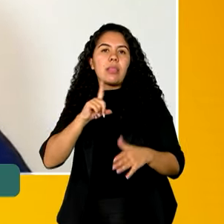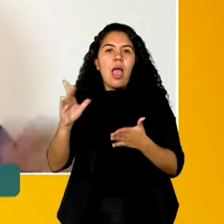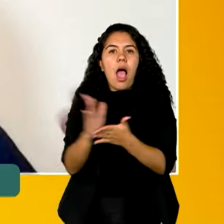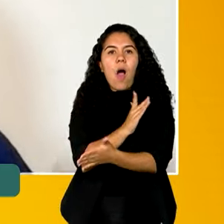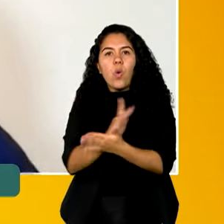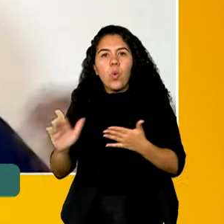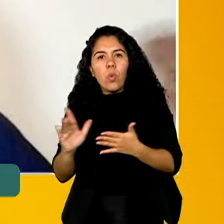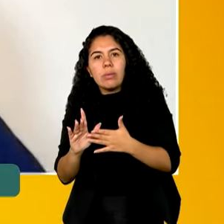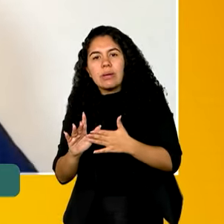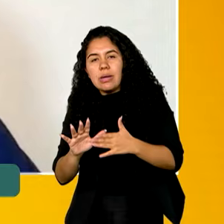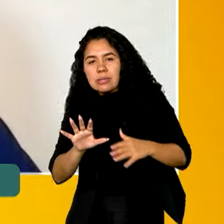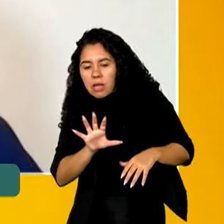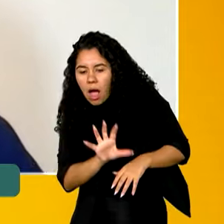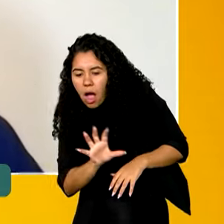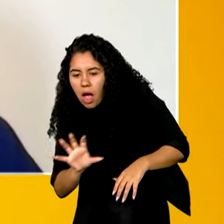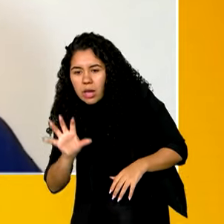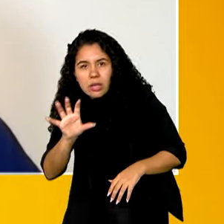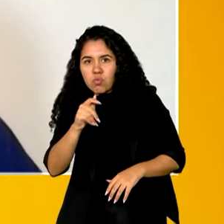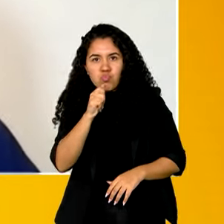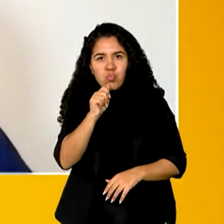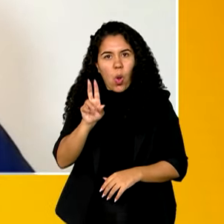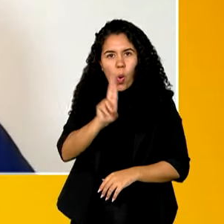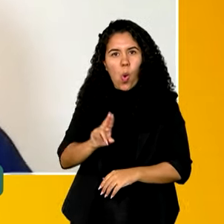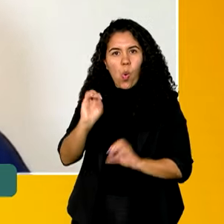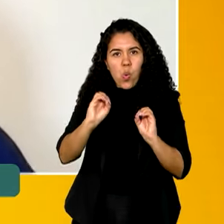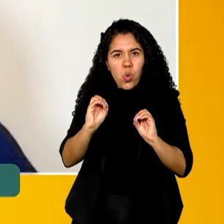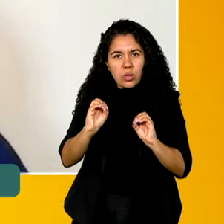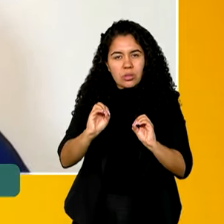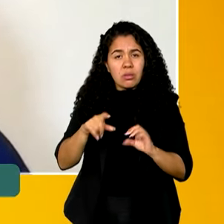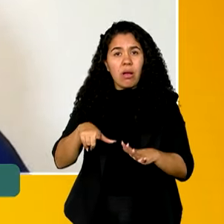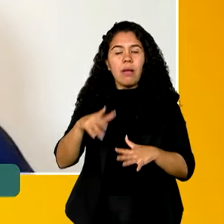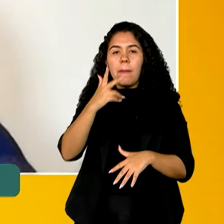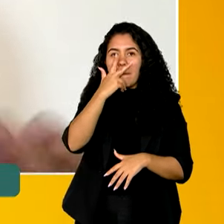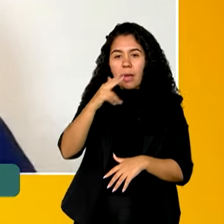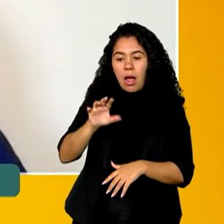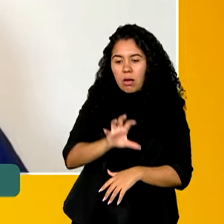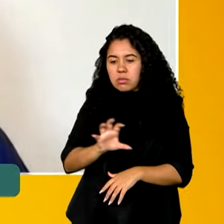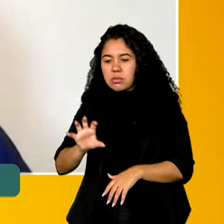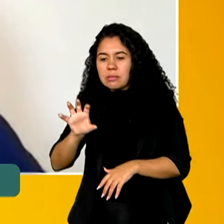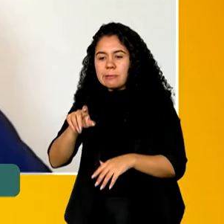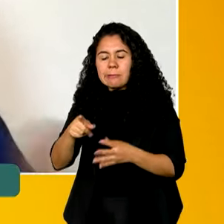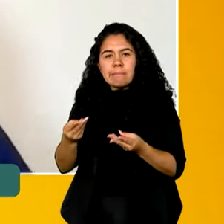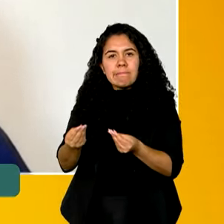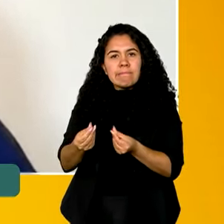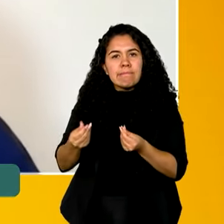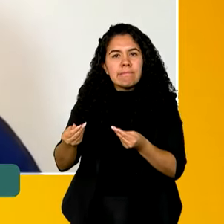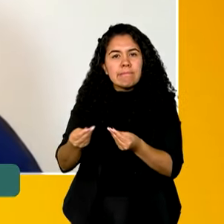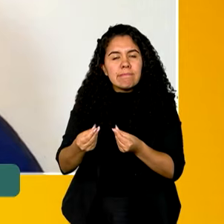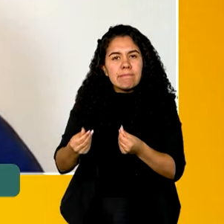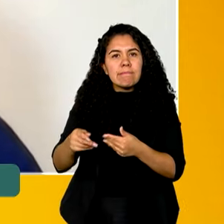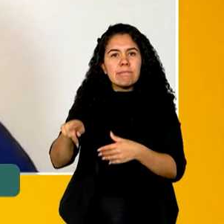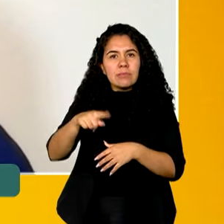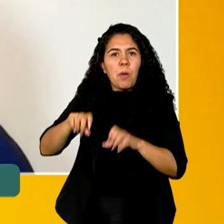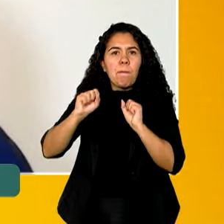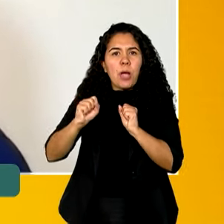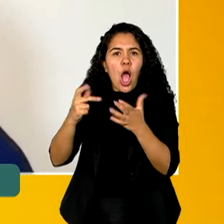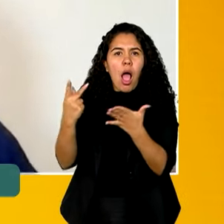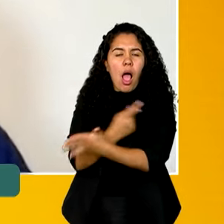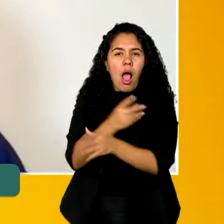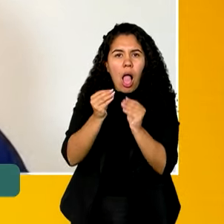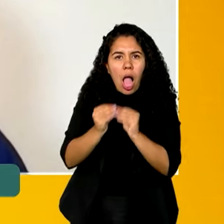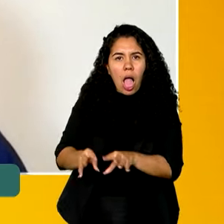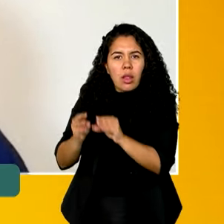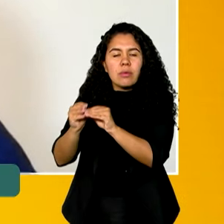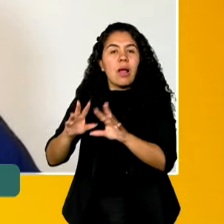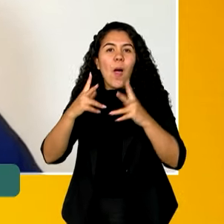que você tem um não uso ali, você está deixando áreas resilientes aos demais impactos. Então, é